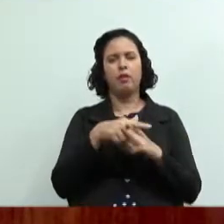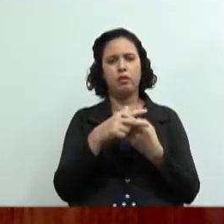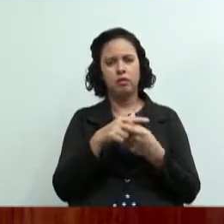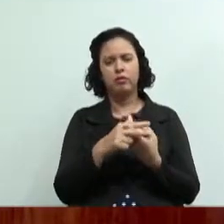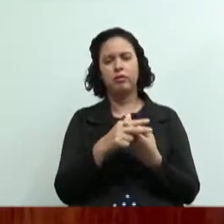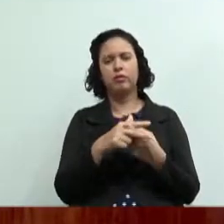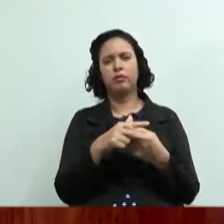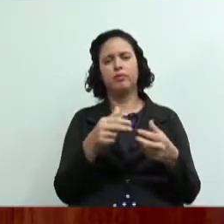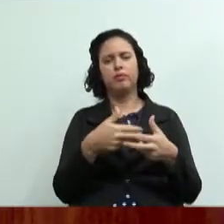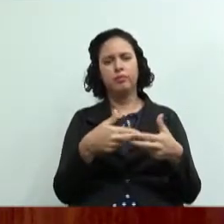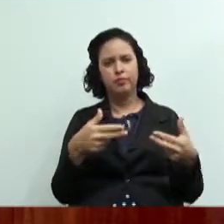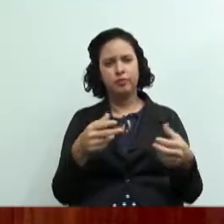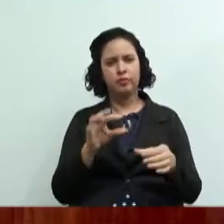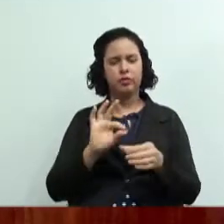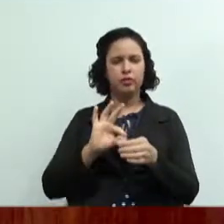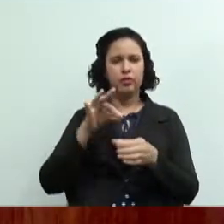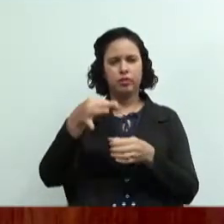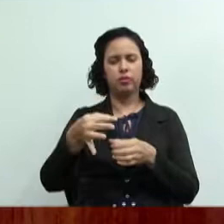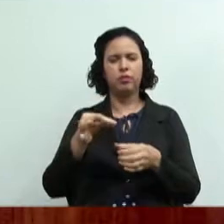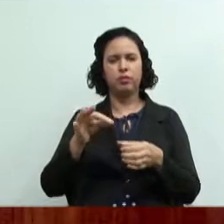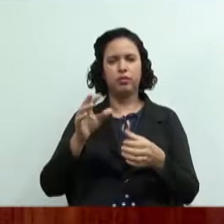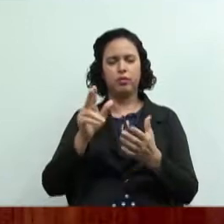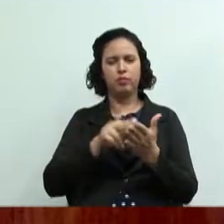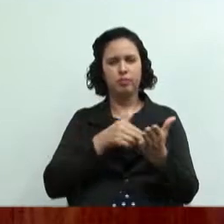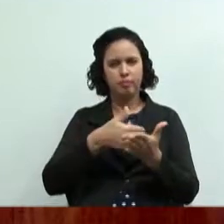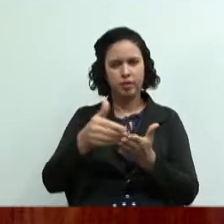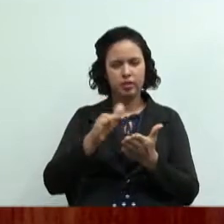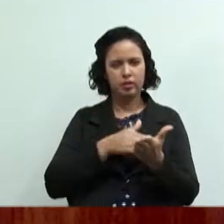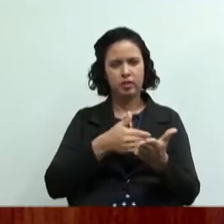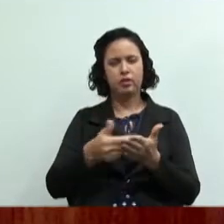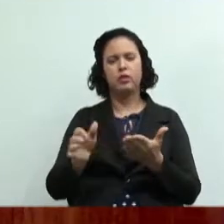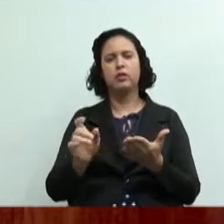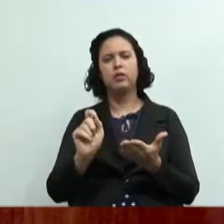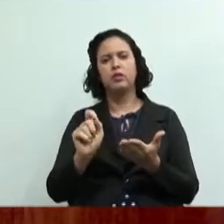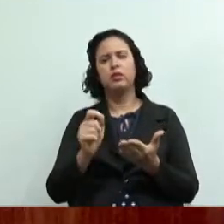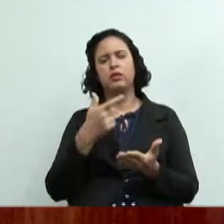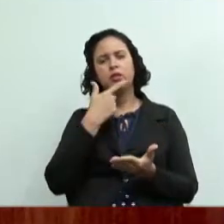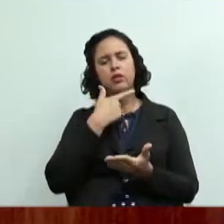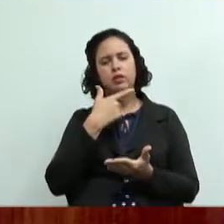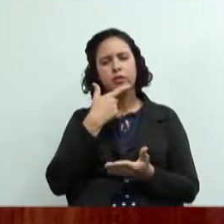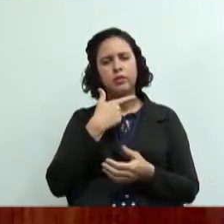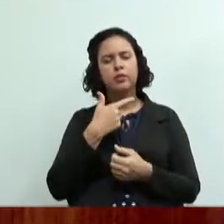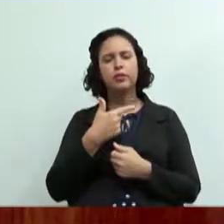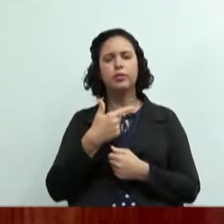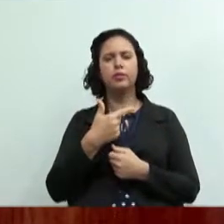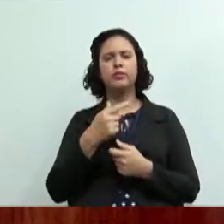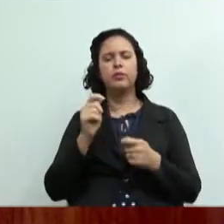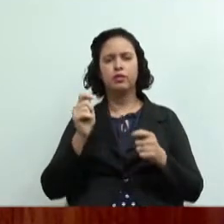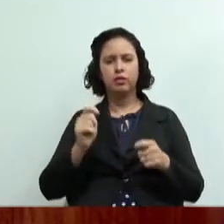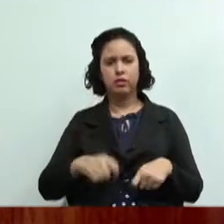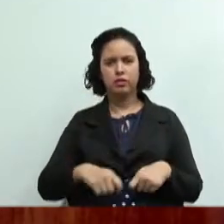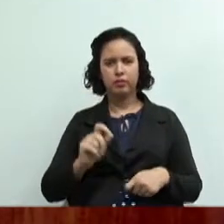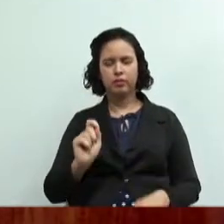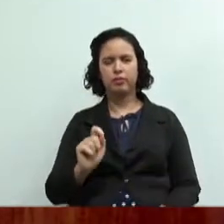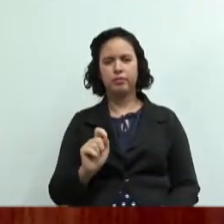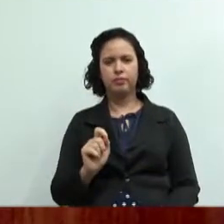e produzir iogurte produzir manteiga produzir queijo e aí vocês vão estar